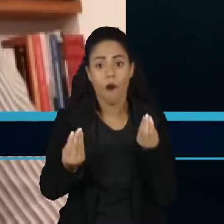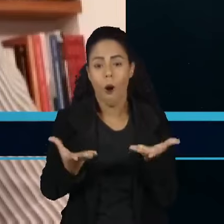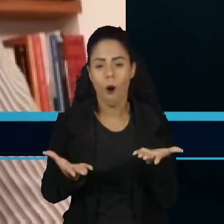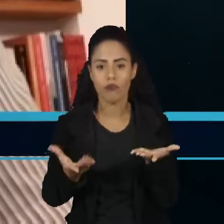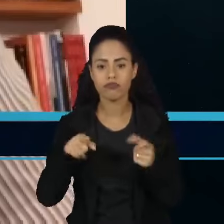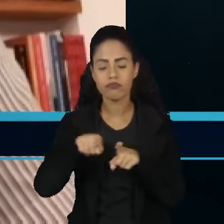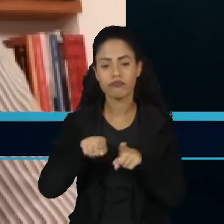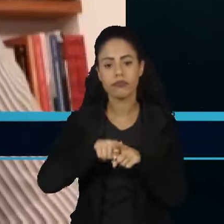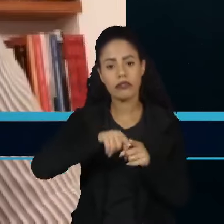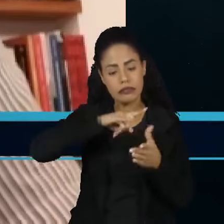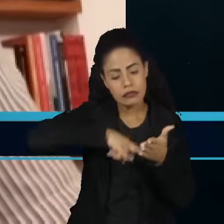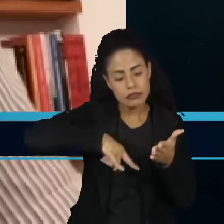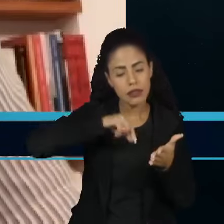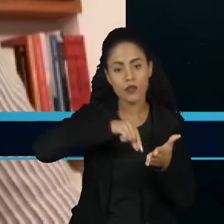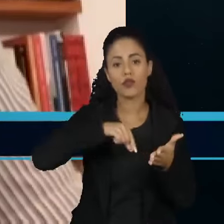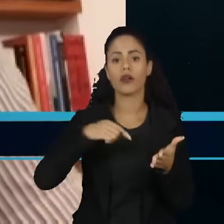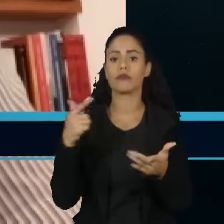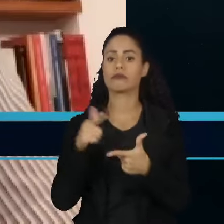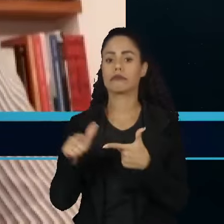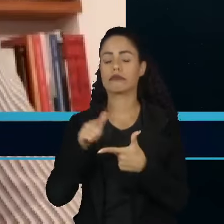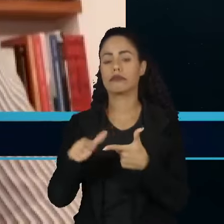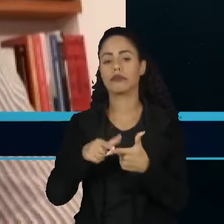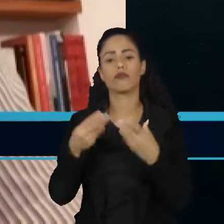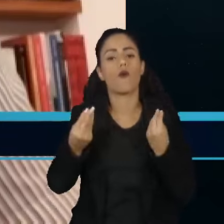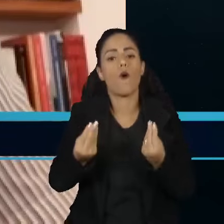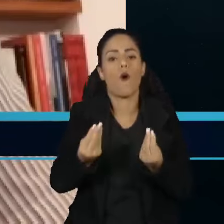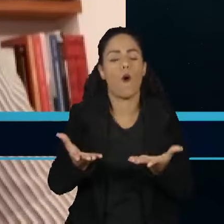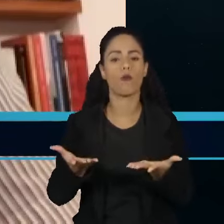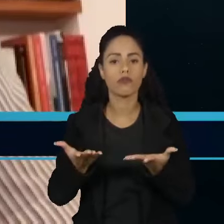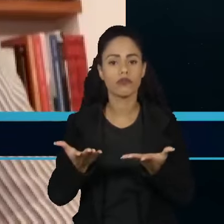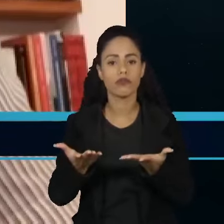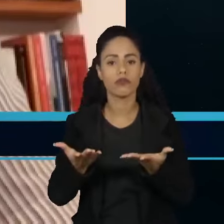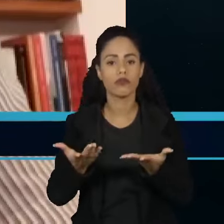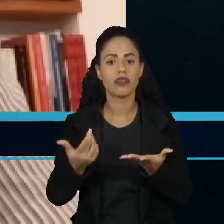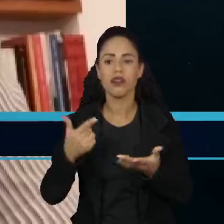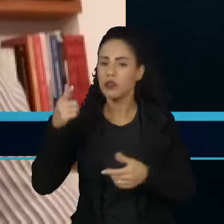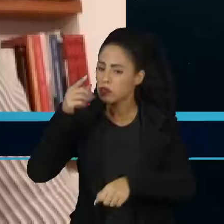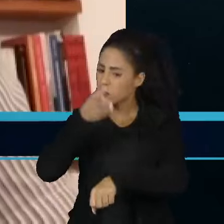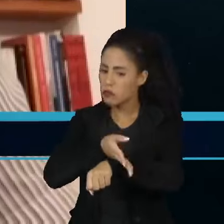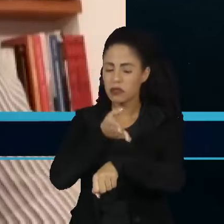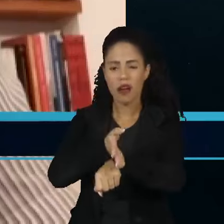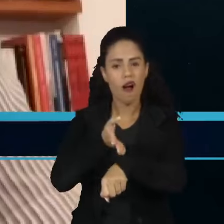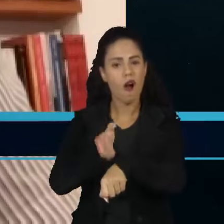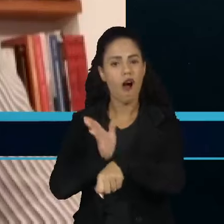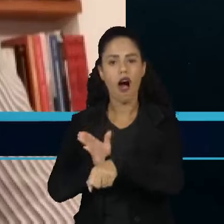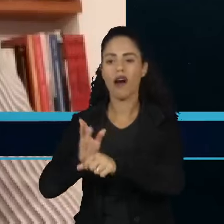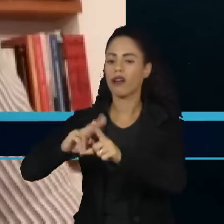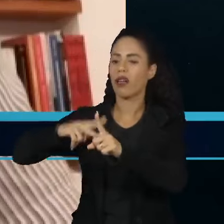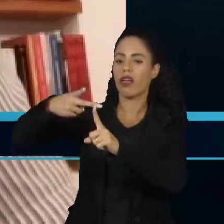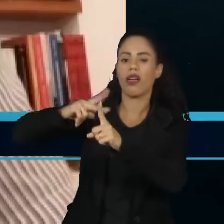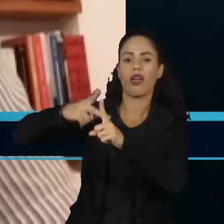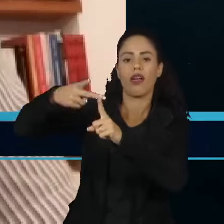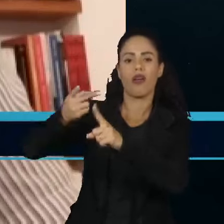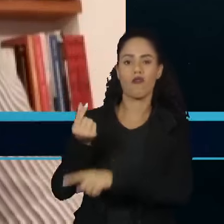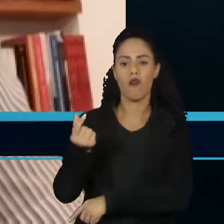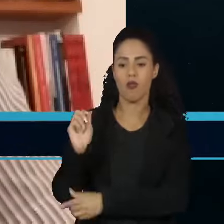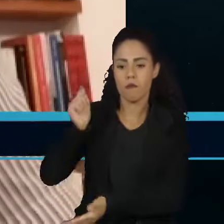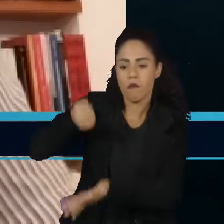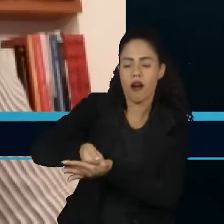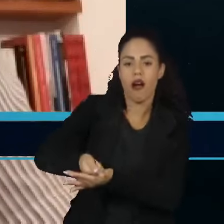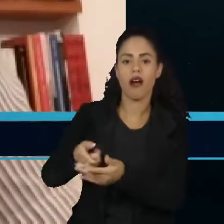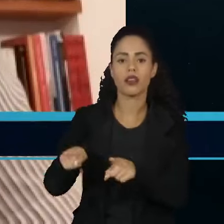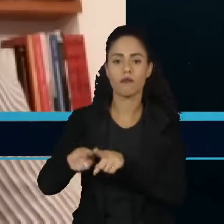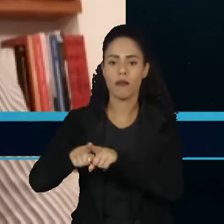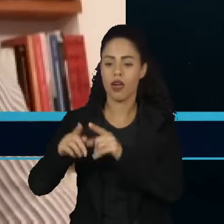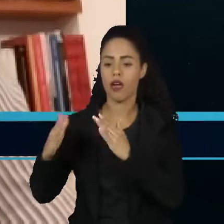porque senão o sistema colapsa. E aí vai ficar não apenas difícil para aquelas comunidades